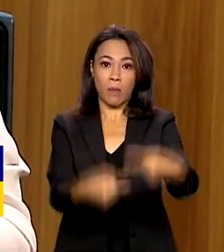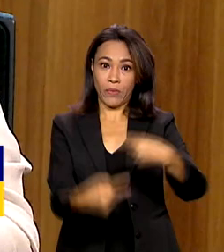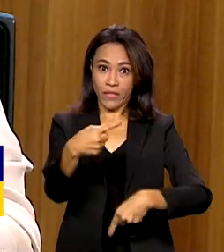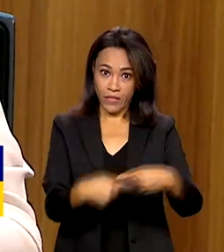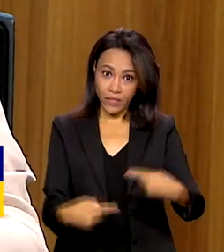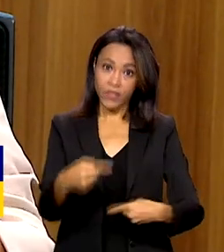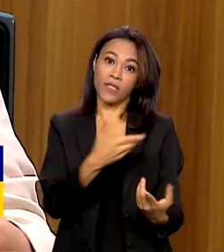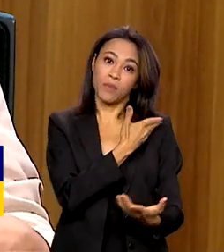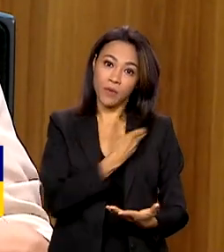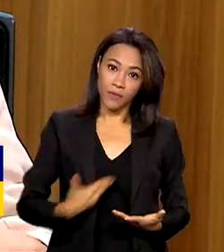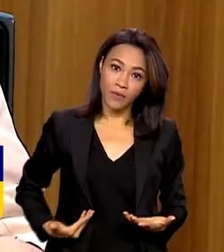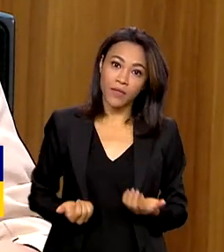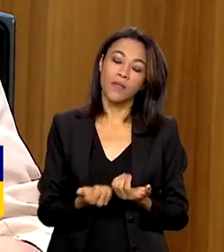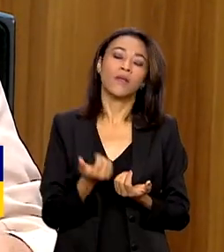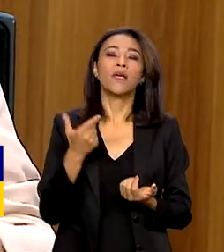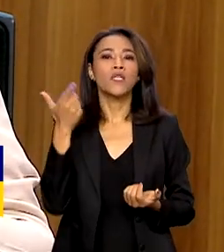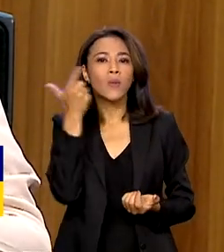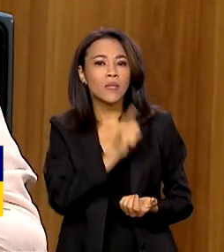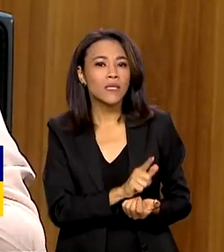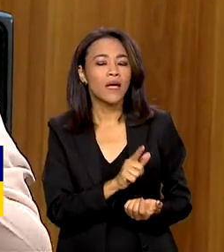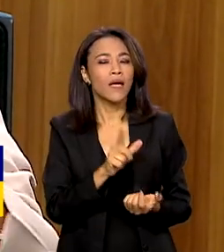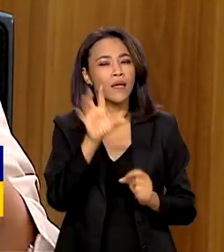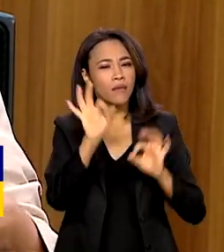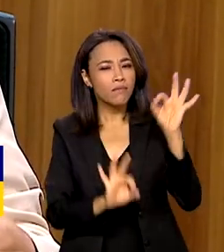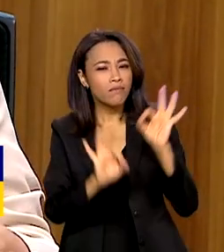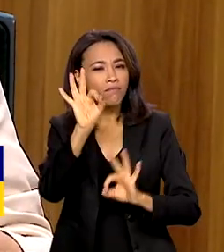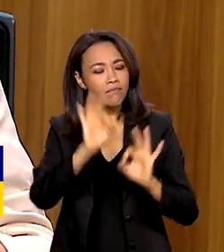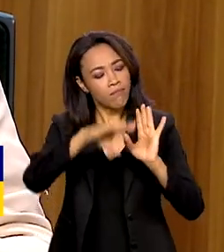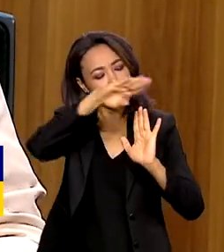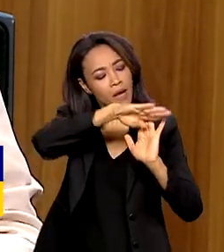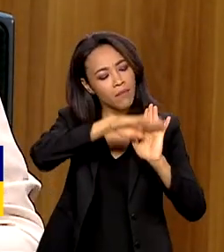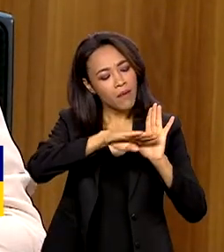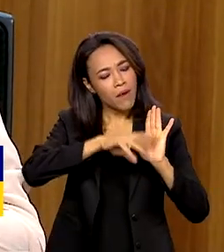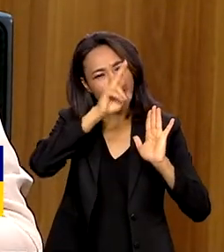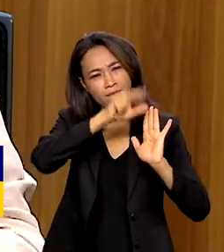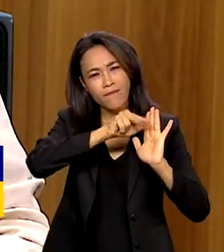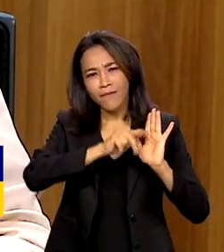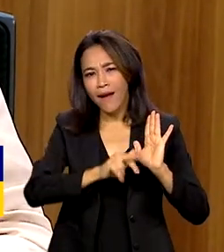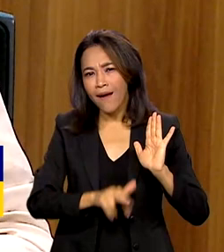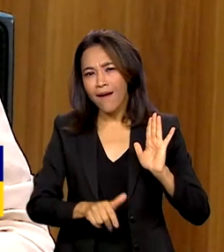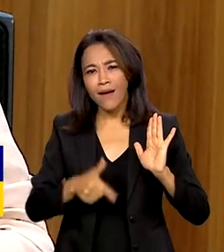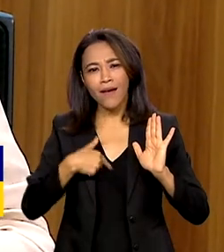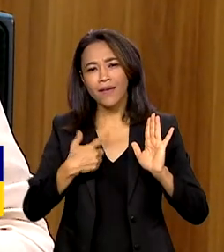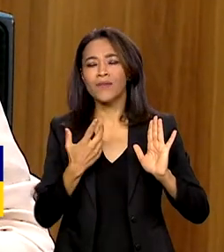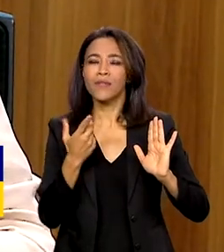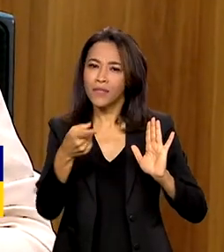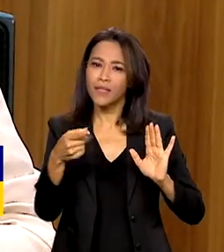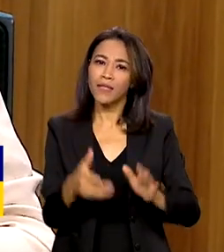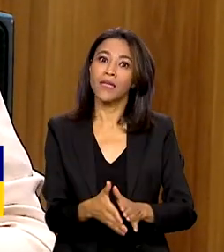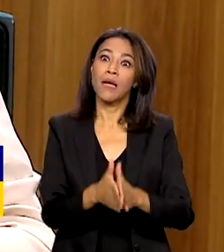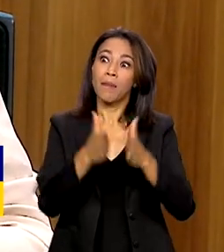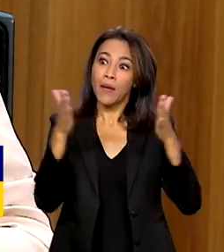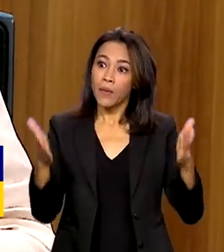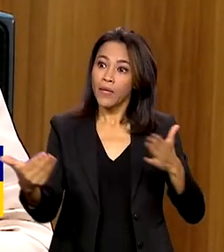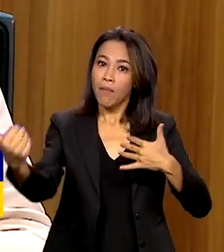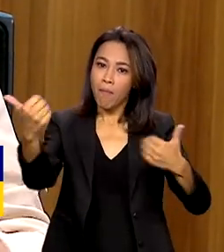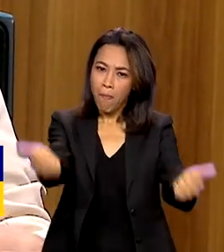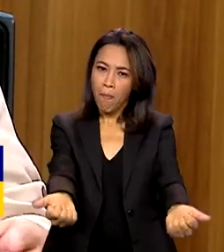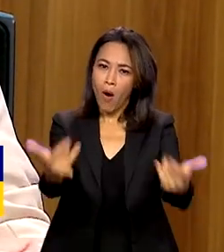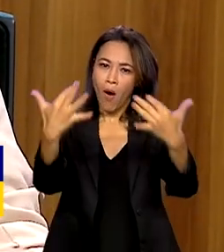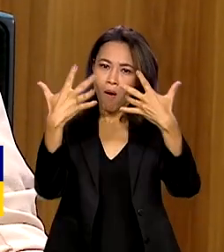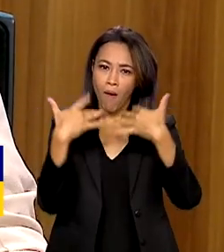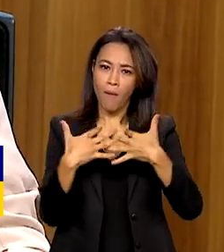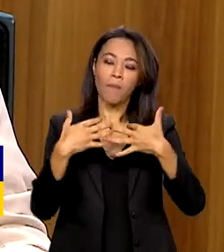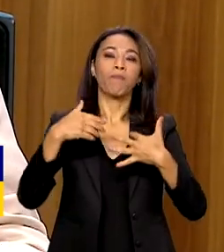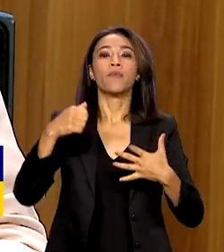a gente consegue ampliar a programação, diversificar essa programação e ampliar também o acesso. Então, ao longo dos anos, a gente